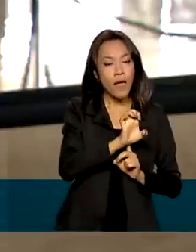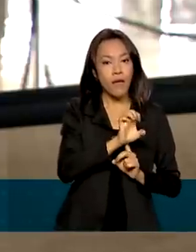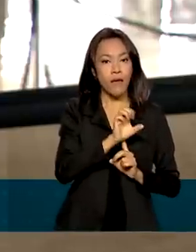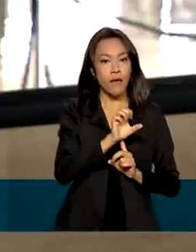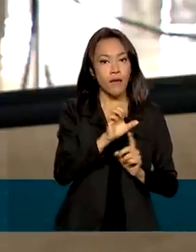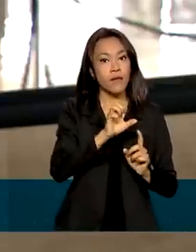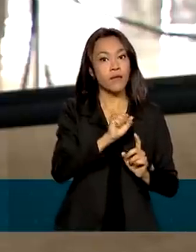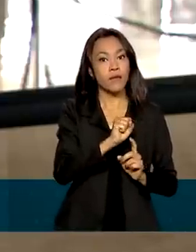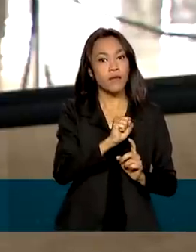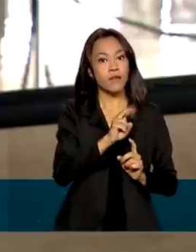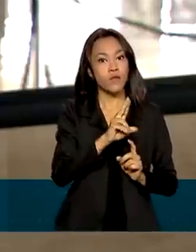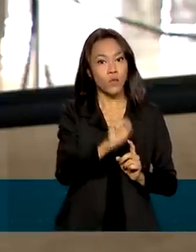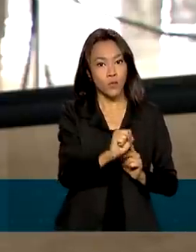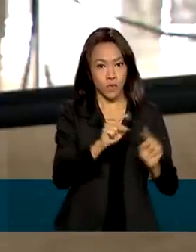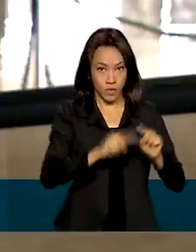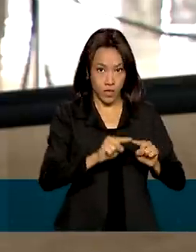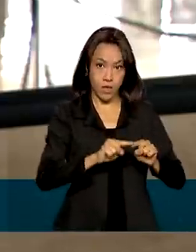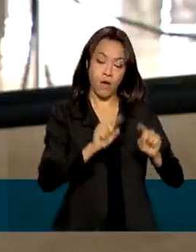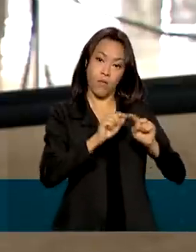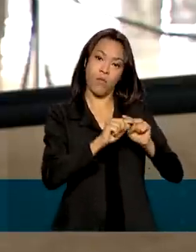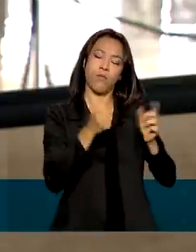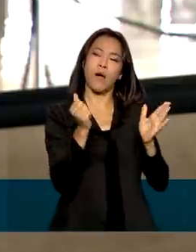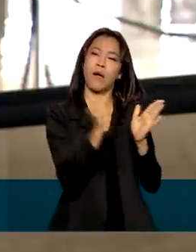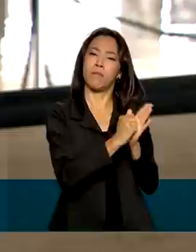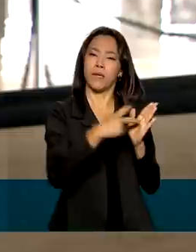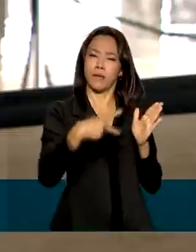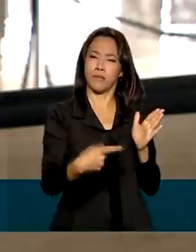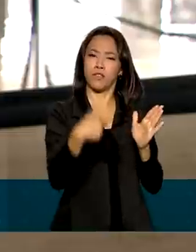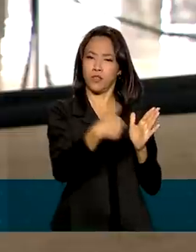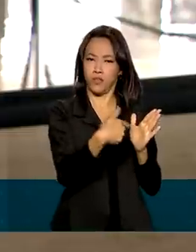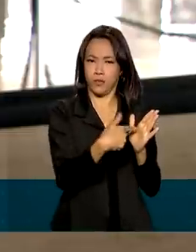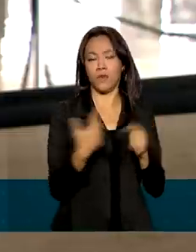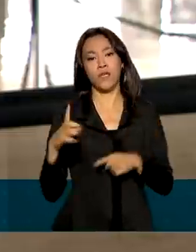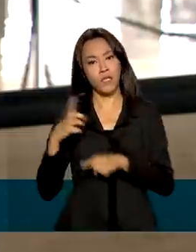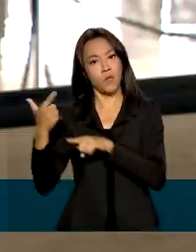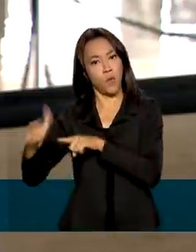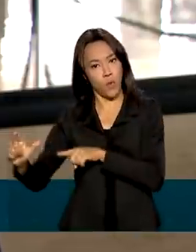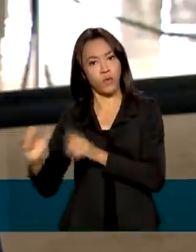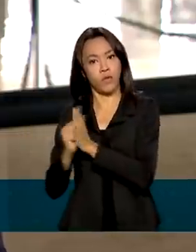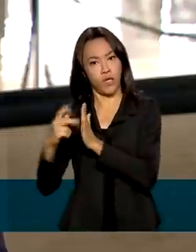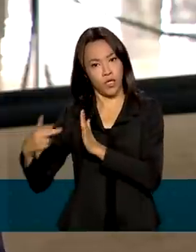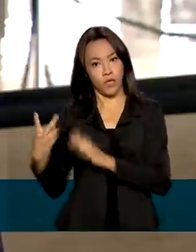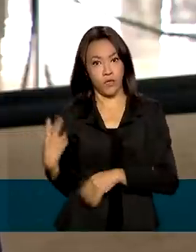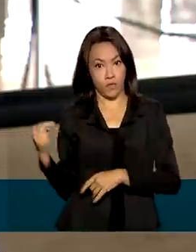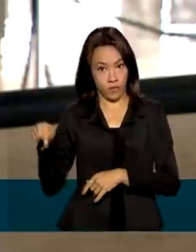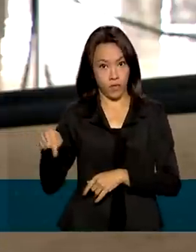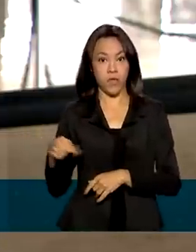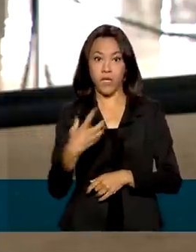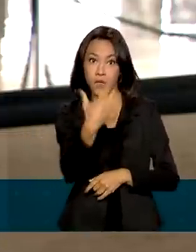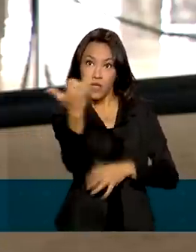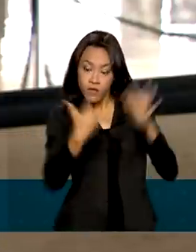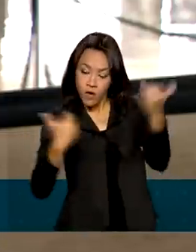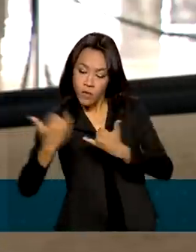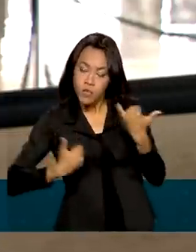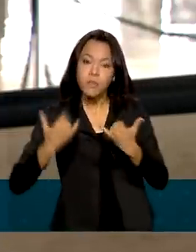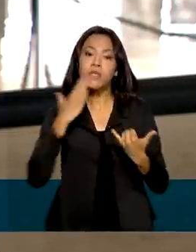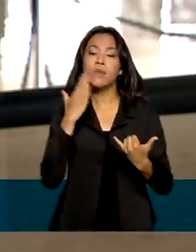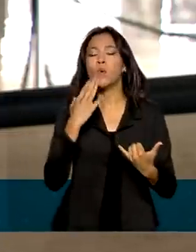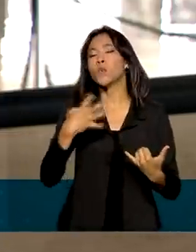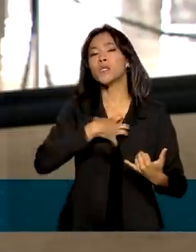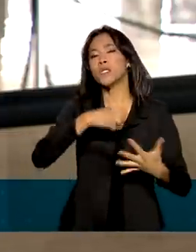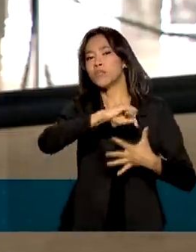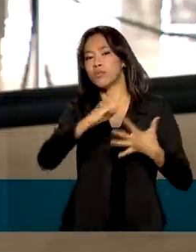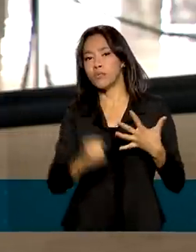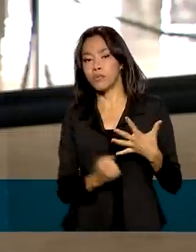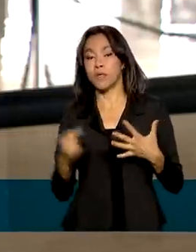no caso da Anvisa, pelo sistema Vigimed. E outra informação sobre vacinas, a Anvisa informou que nesta quinta-feira fez uma